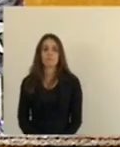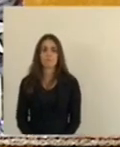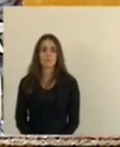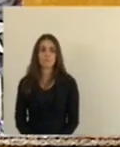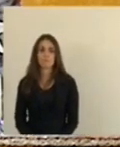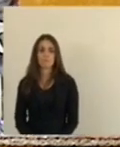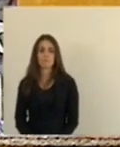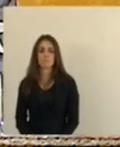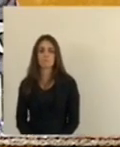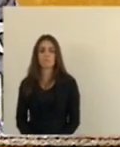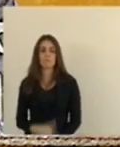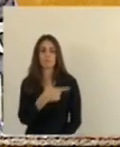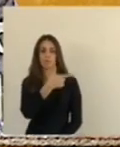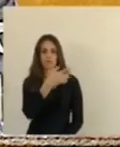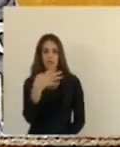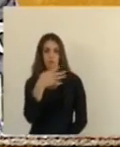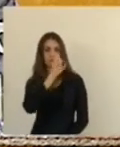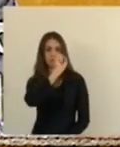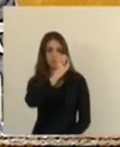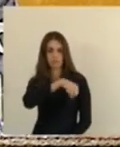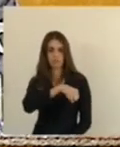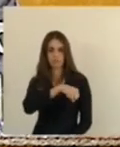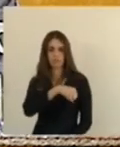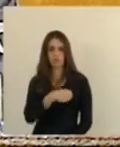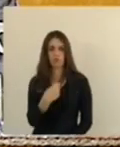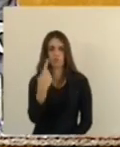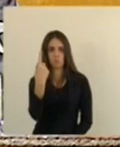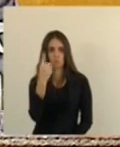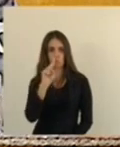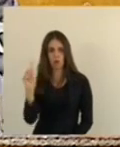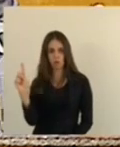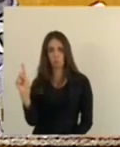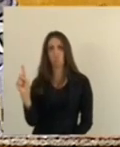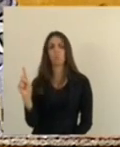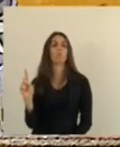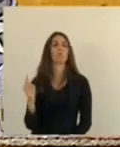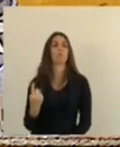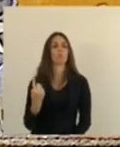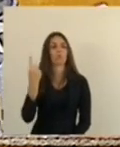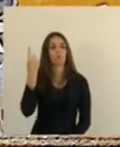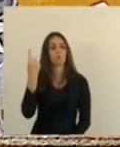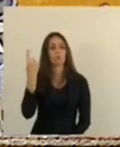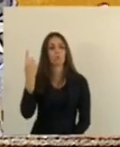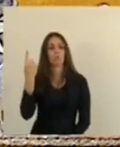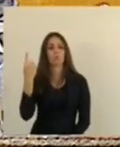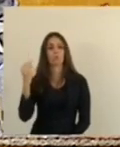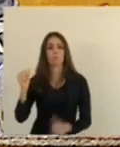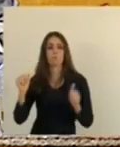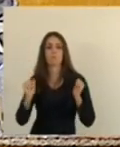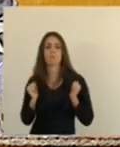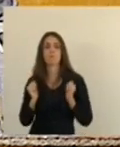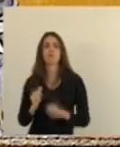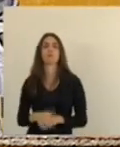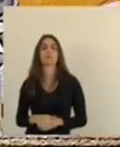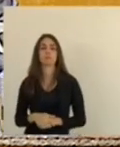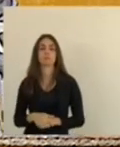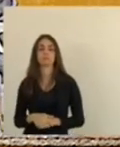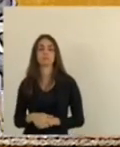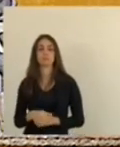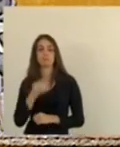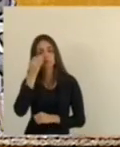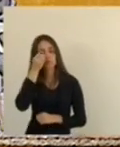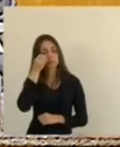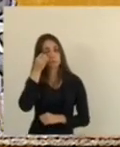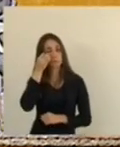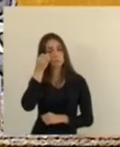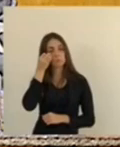Vinte e quatro votos sim Um voto não E um voto de abstenção Uma abstenção,